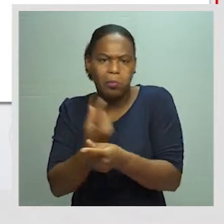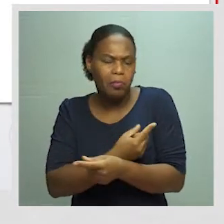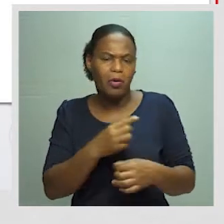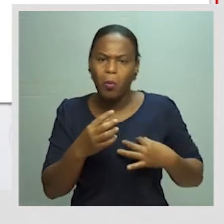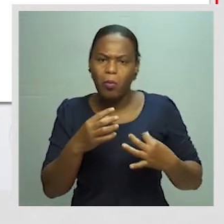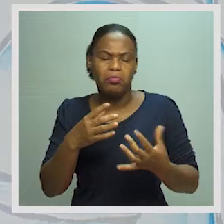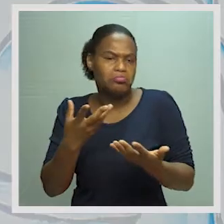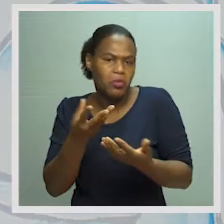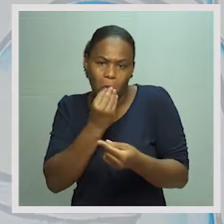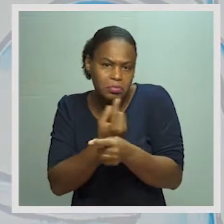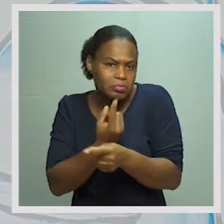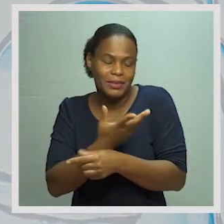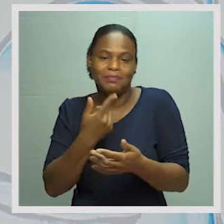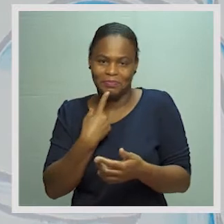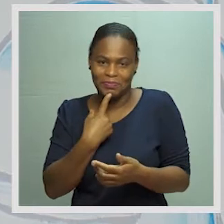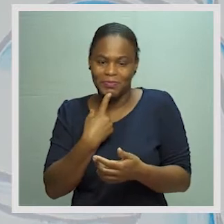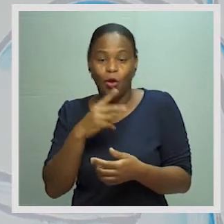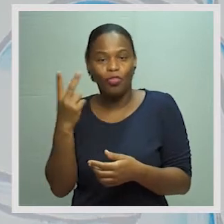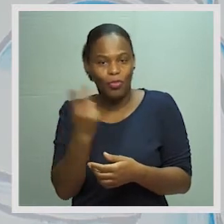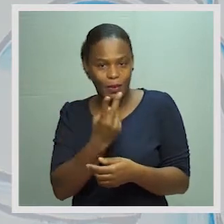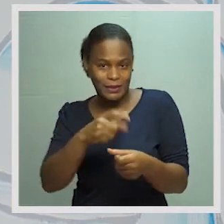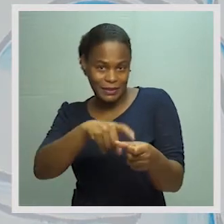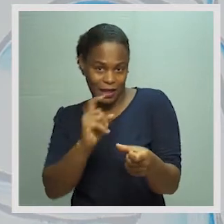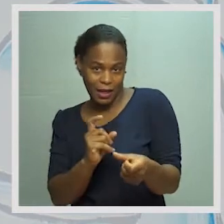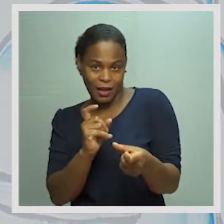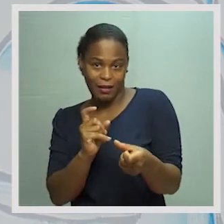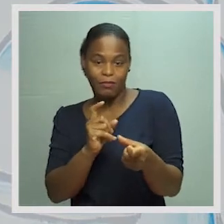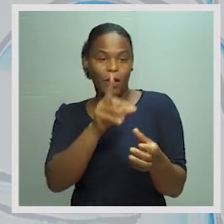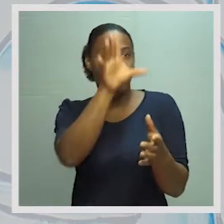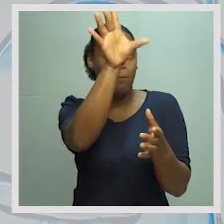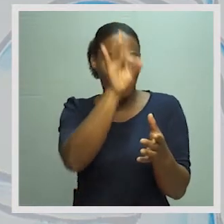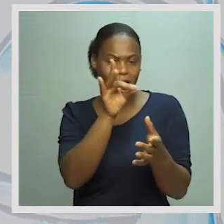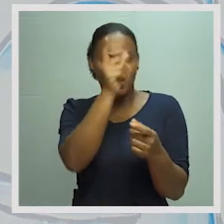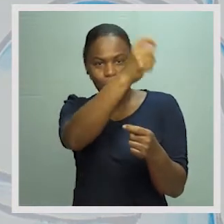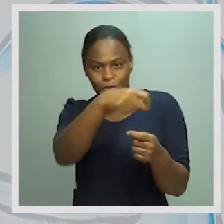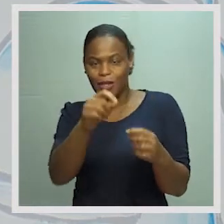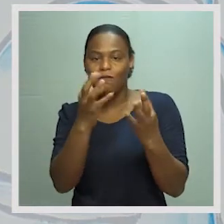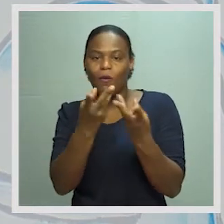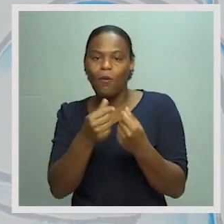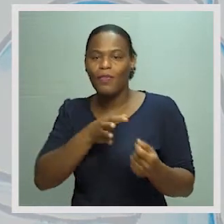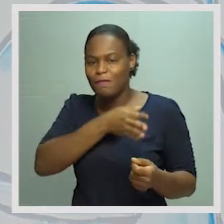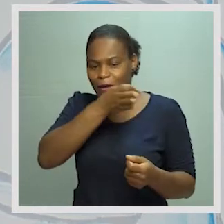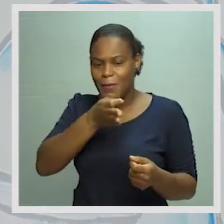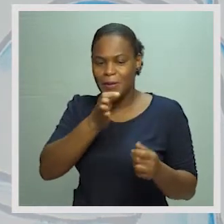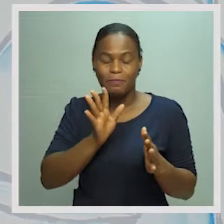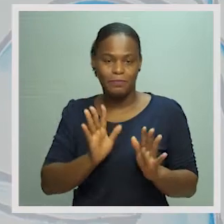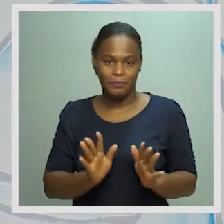fluxo de saída. Então, são esses dois fluxos de saída que nós vamos colocar na conta das famílias. Vamos lá.